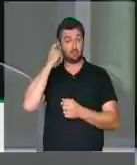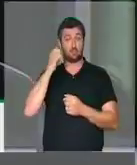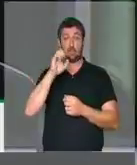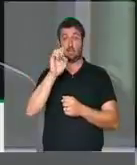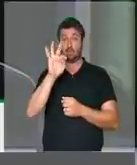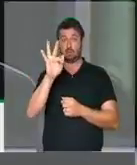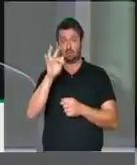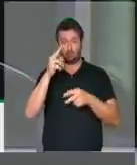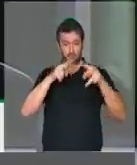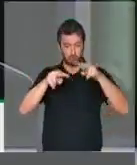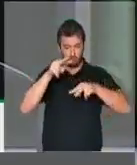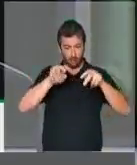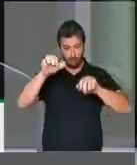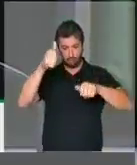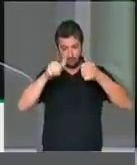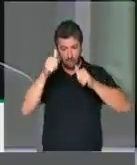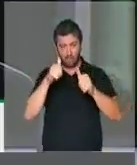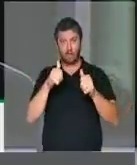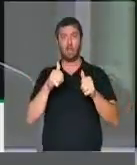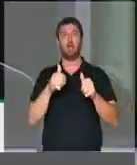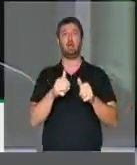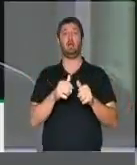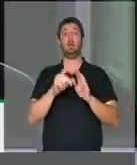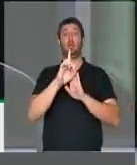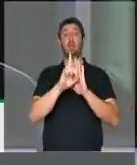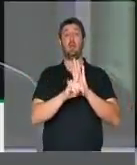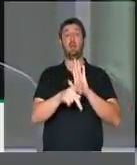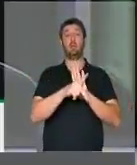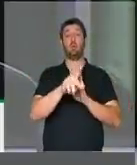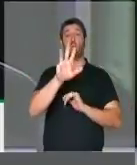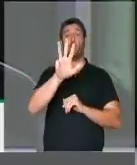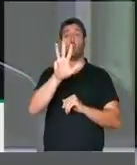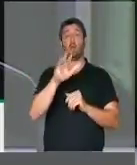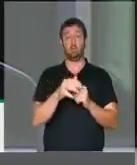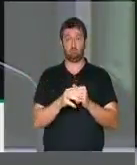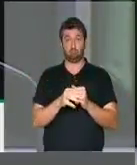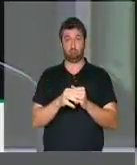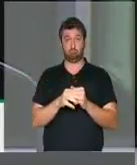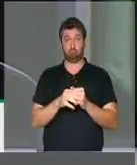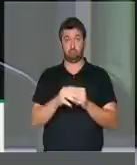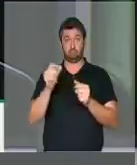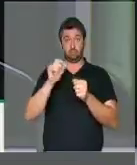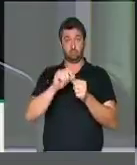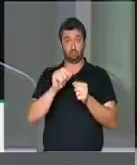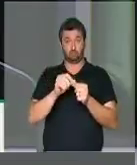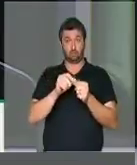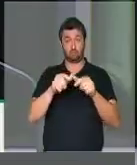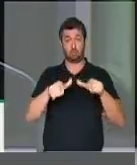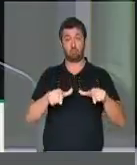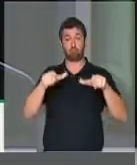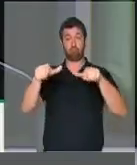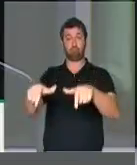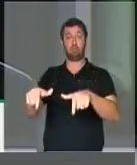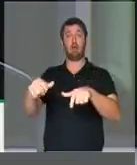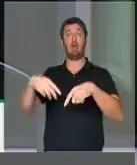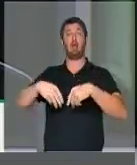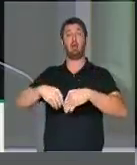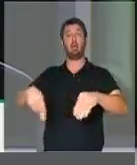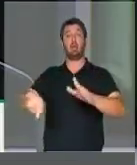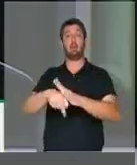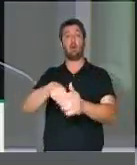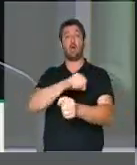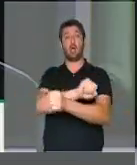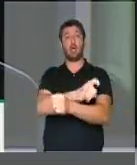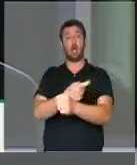STF analisará o decreto do presidente Lula que estabeleceu a titulação de áreas importantes de